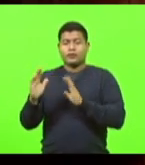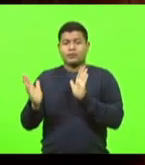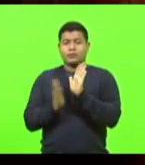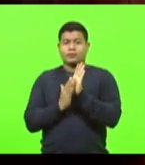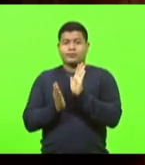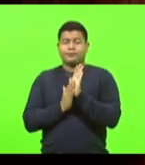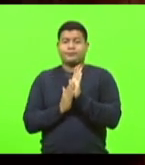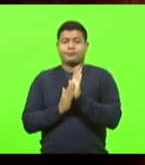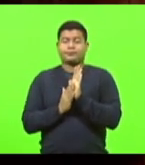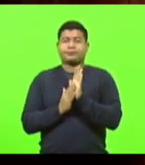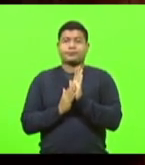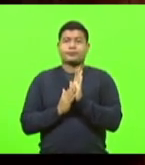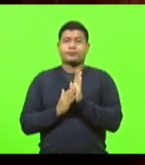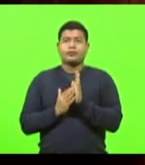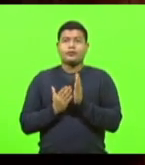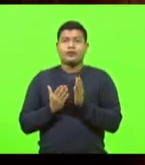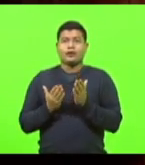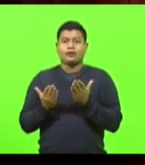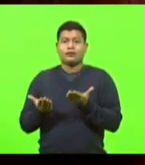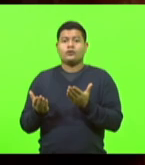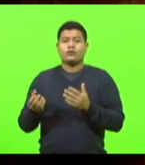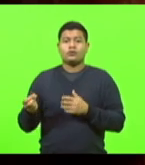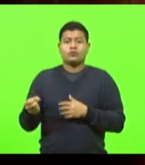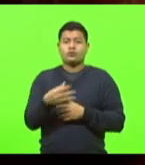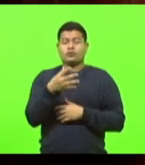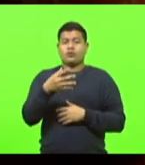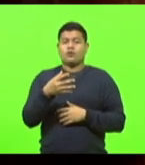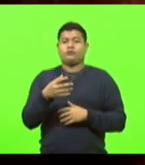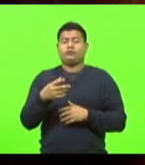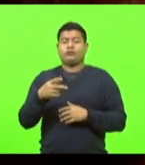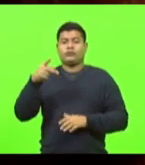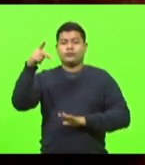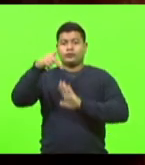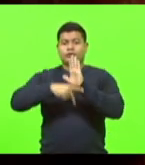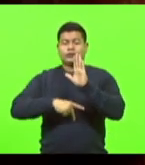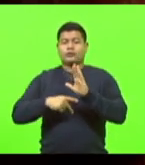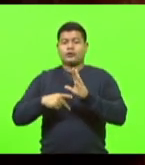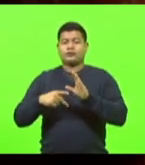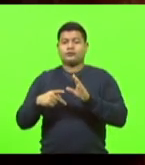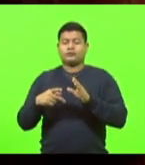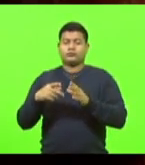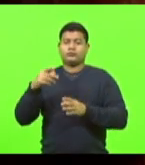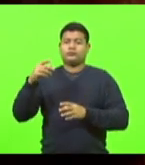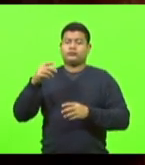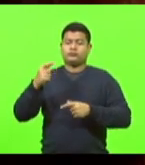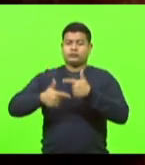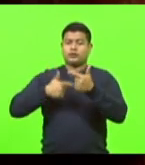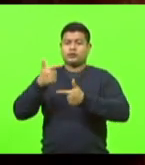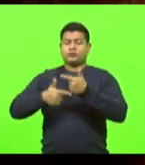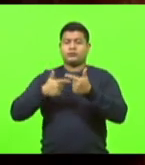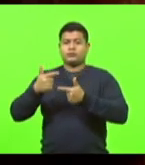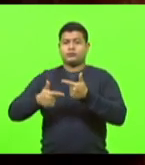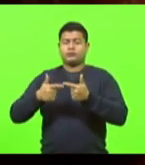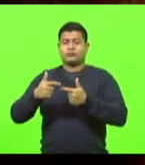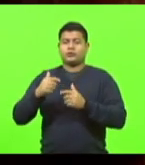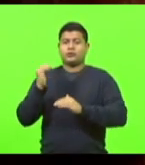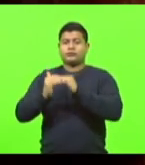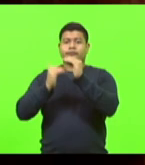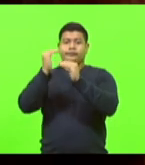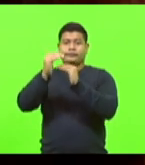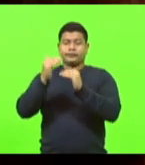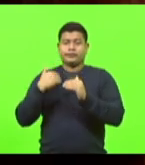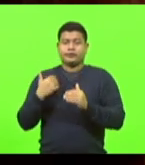para o novo plano de cargo, carreira e salário. O objetivo todo é, além de